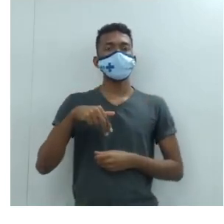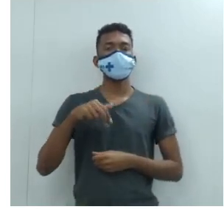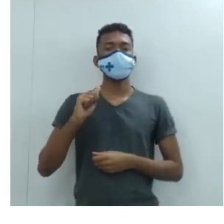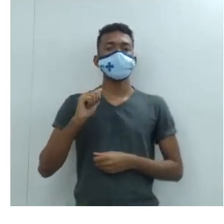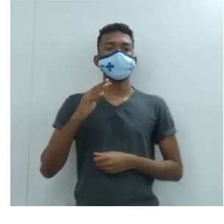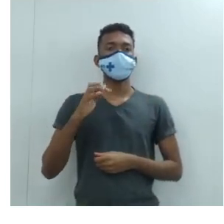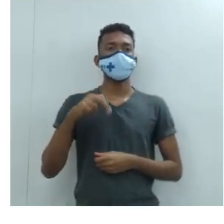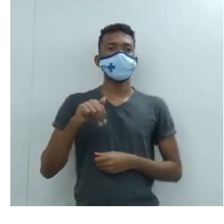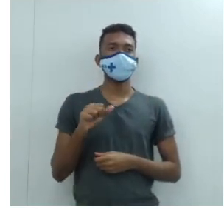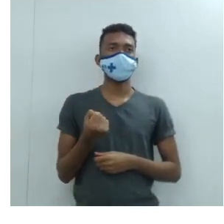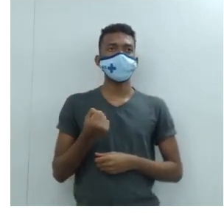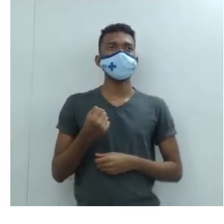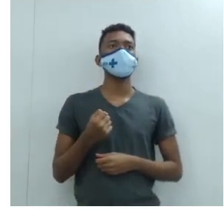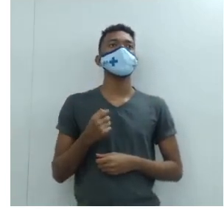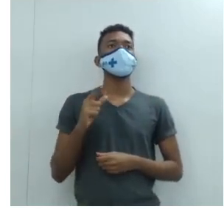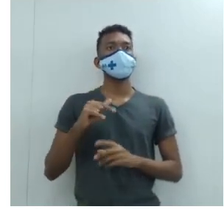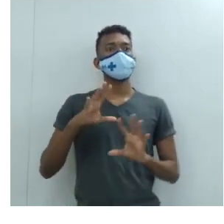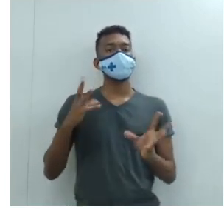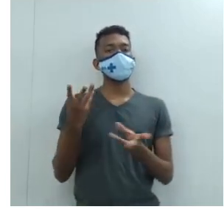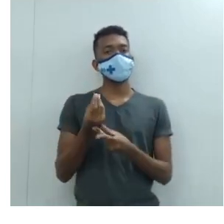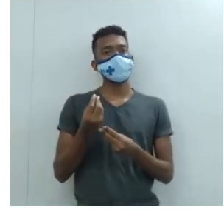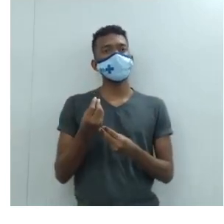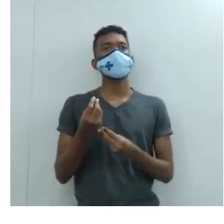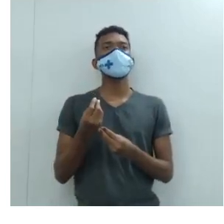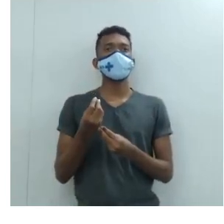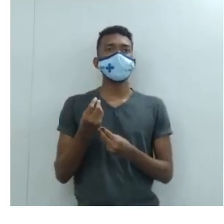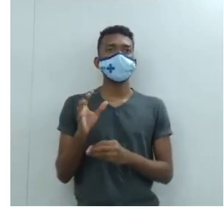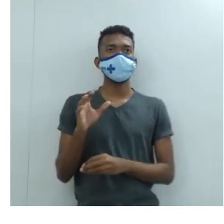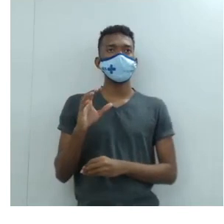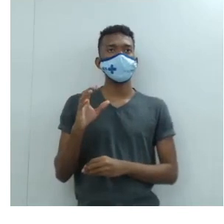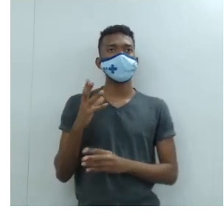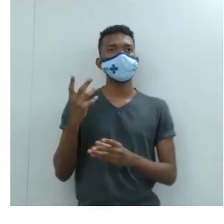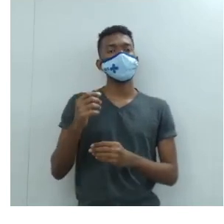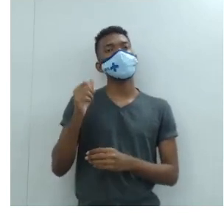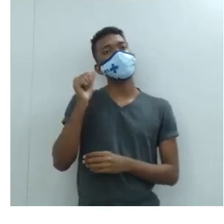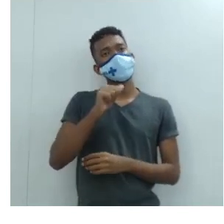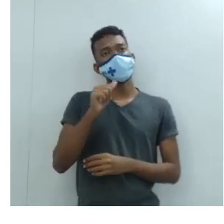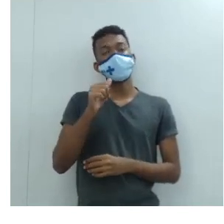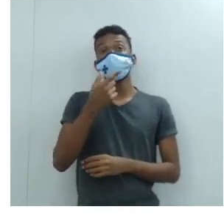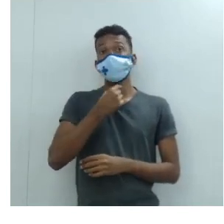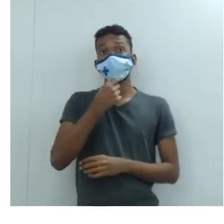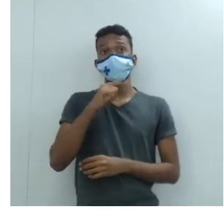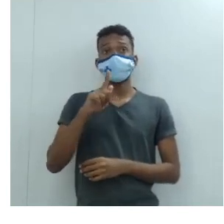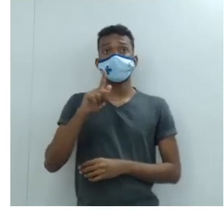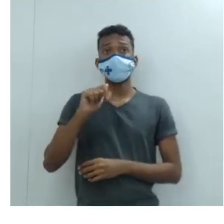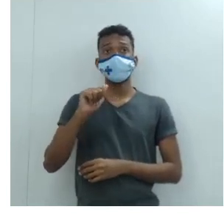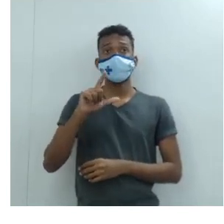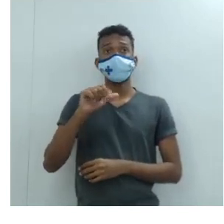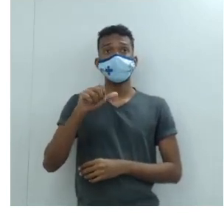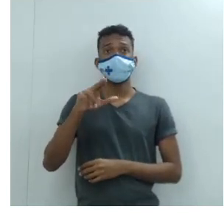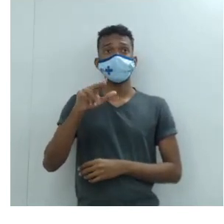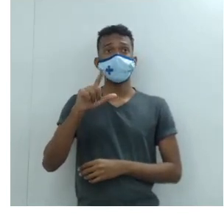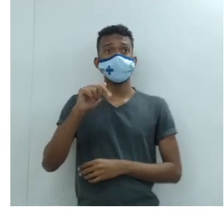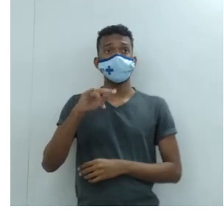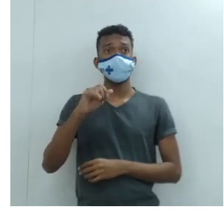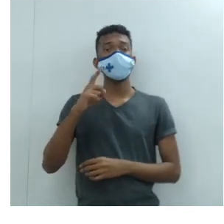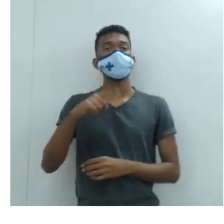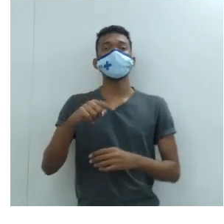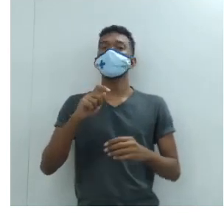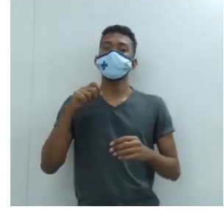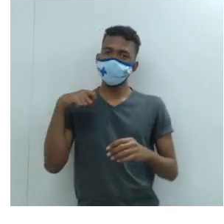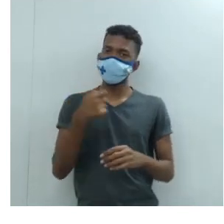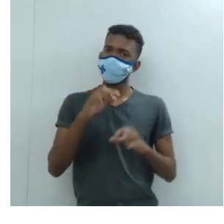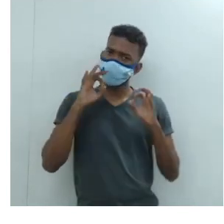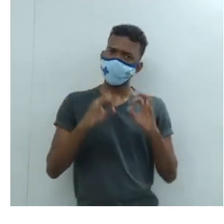Então, físico e astrônomo, italiano, galileiro e galileiro, também afirmavam que a Terra girava ao redor do